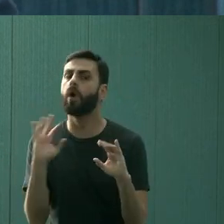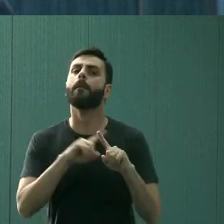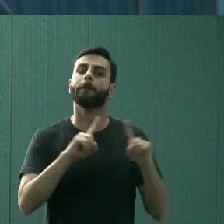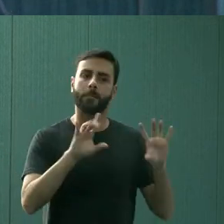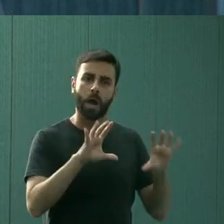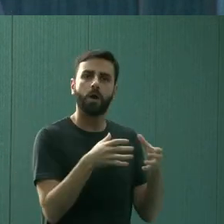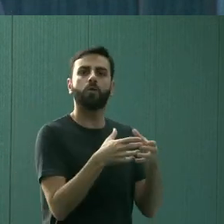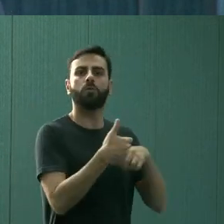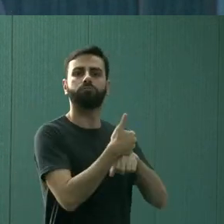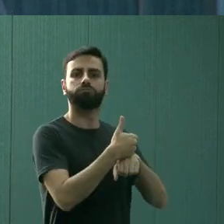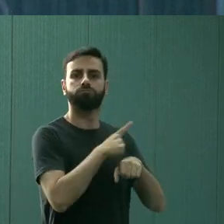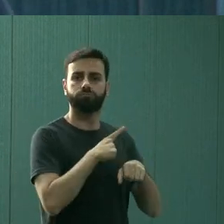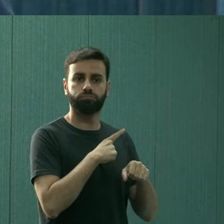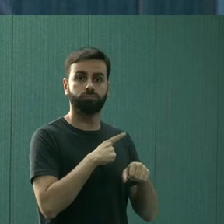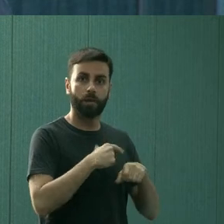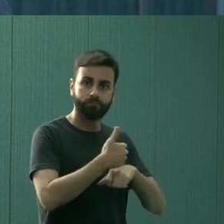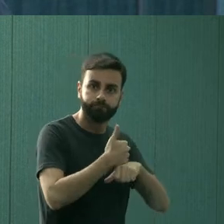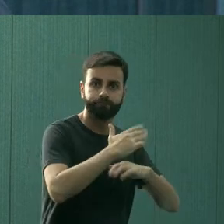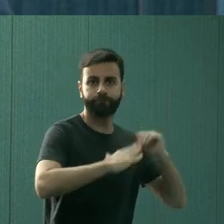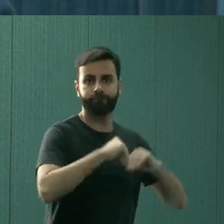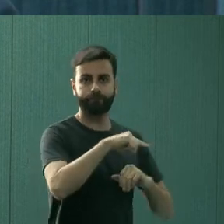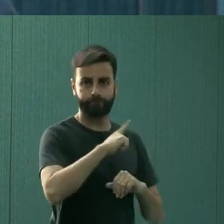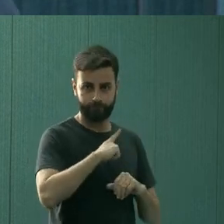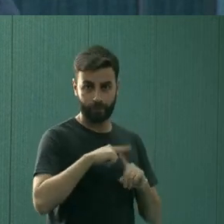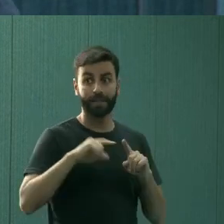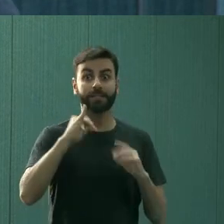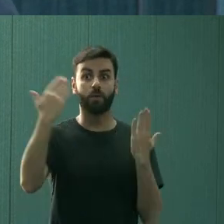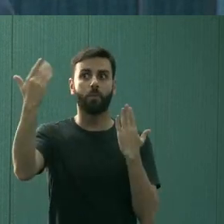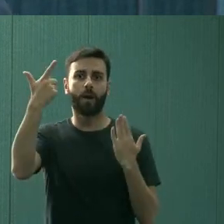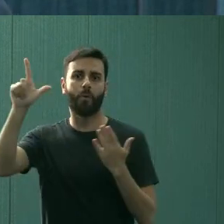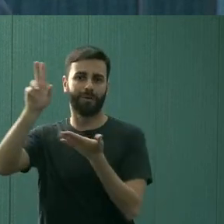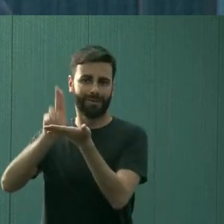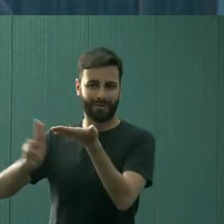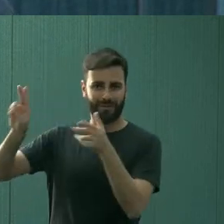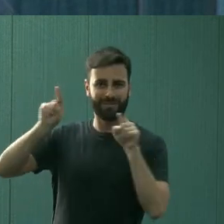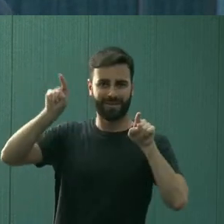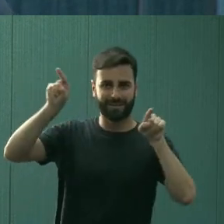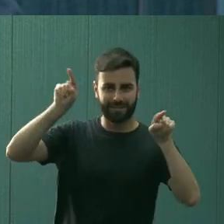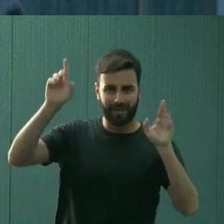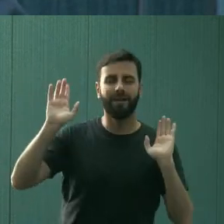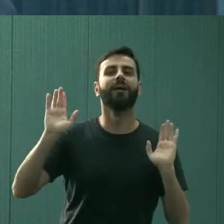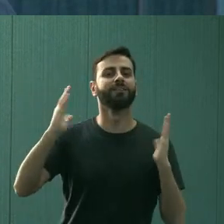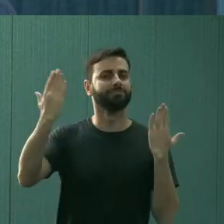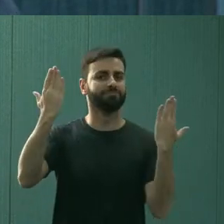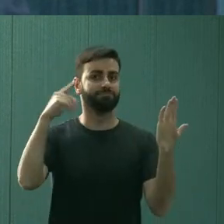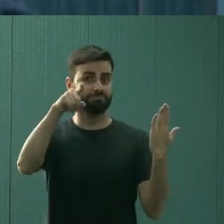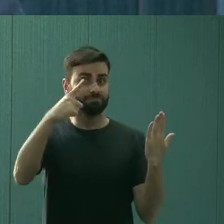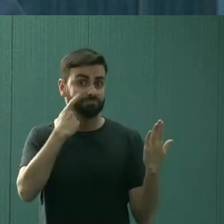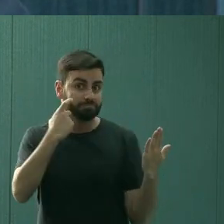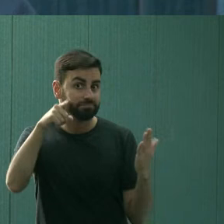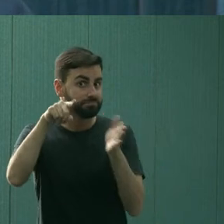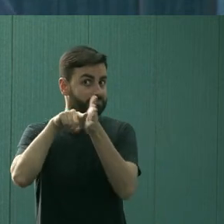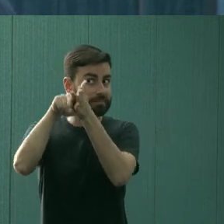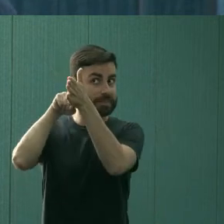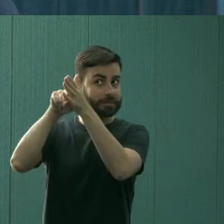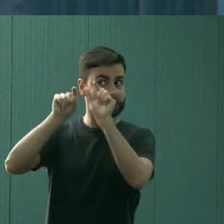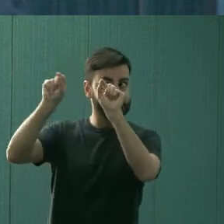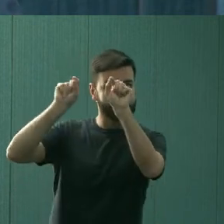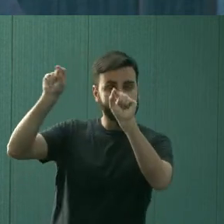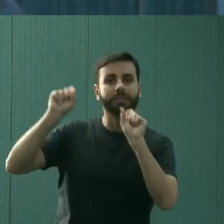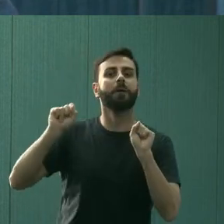equipe bastante robusta, comparado com outras instituições, e eu sugiro que quem tiver interesse, pesquise,